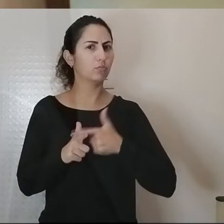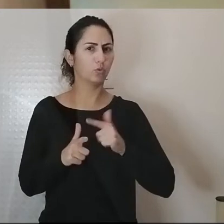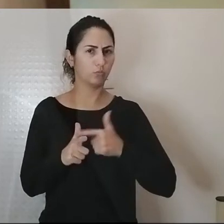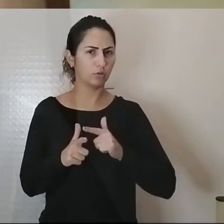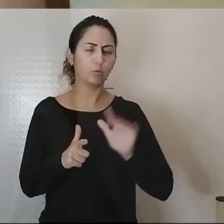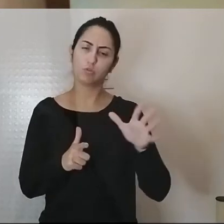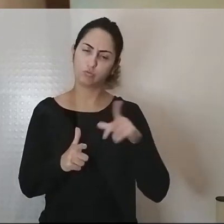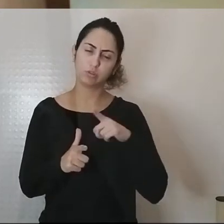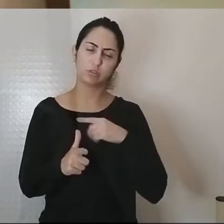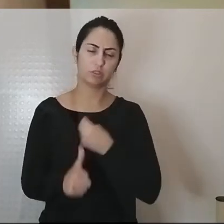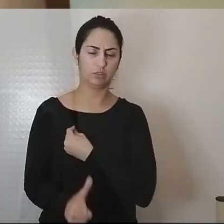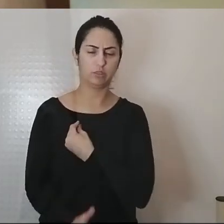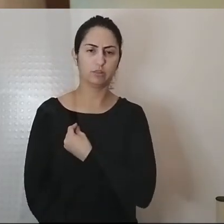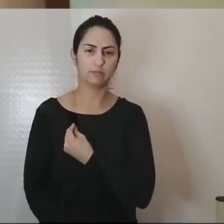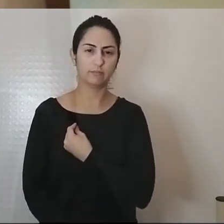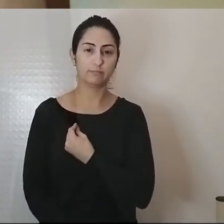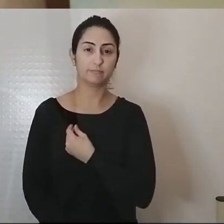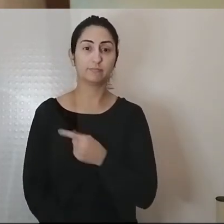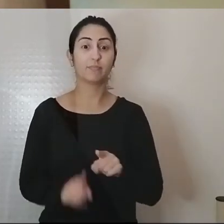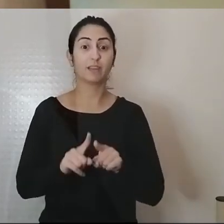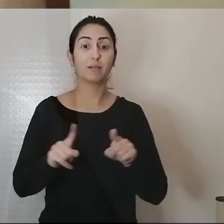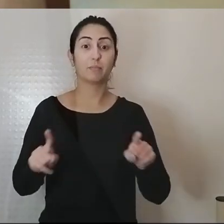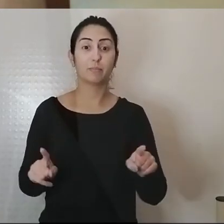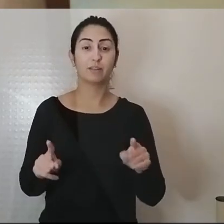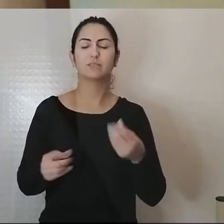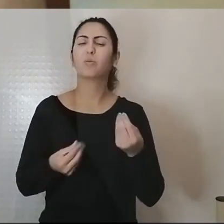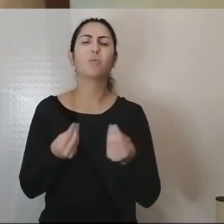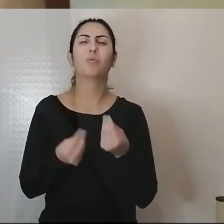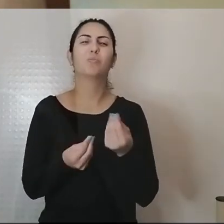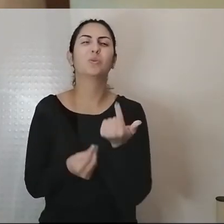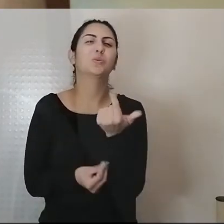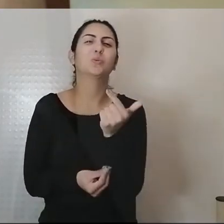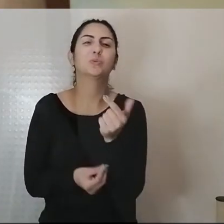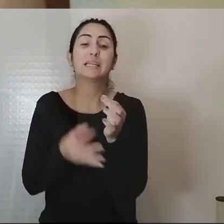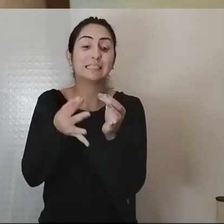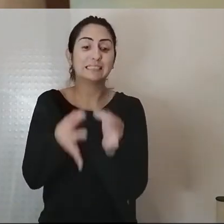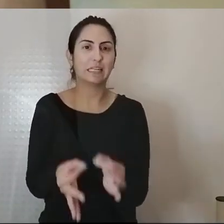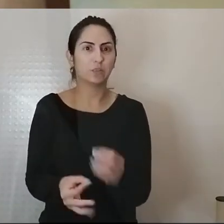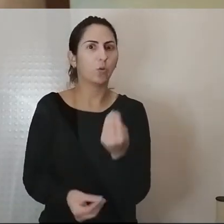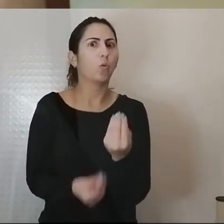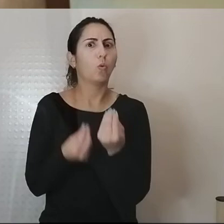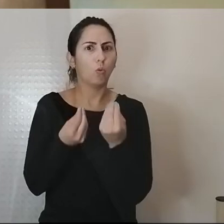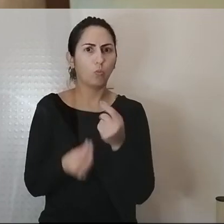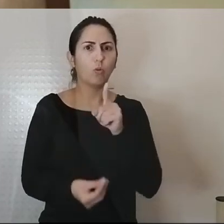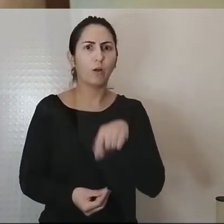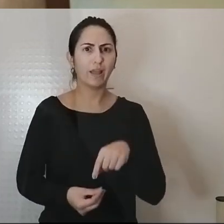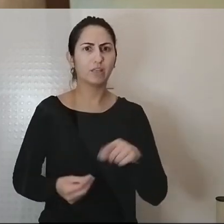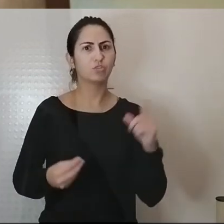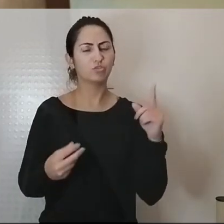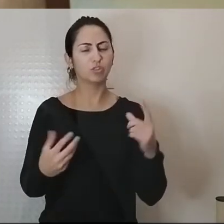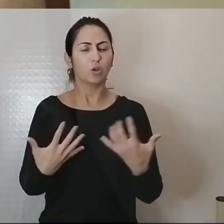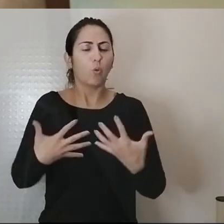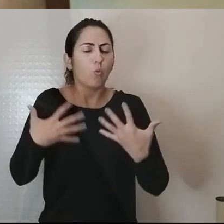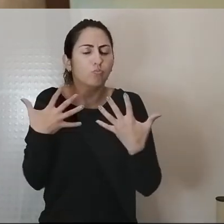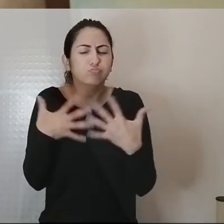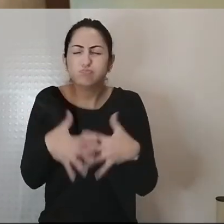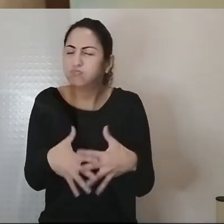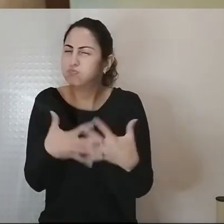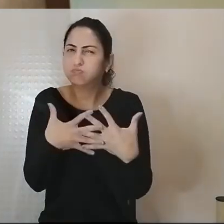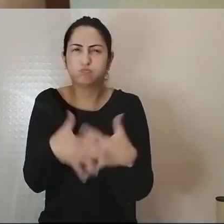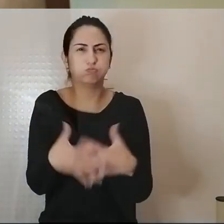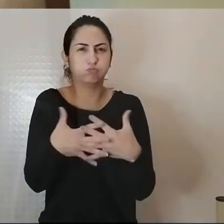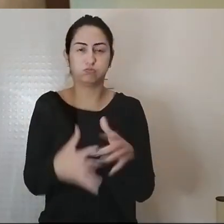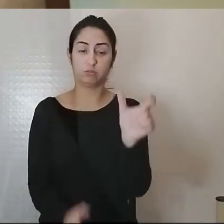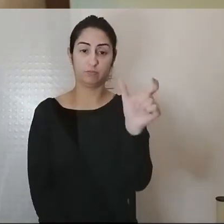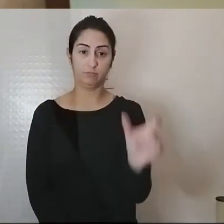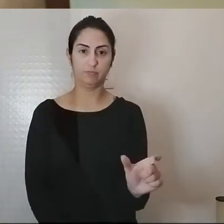vivemos a indeterminação e a complexidade do ser fazendo